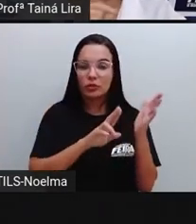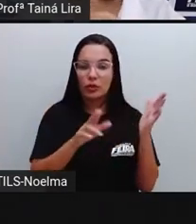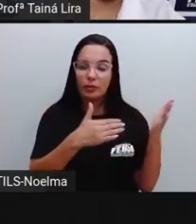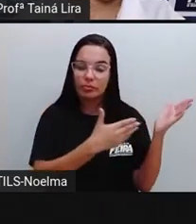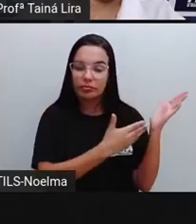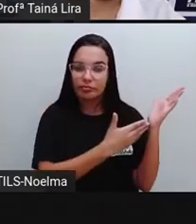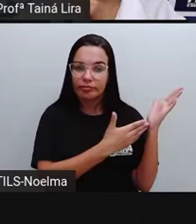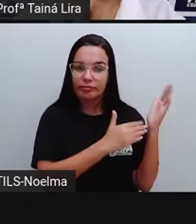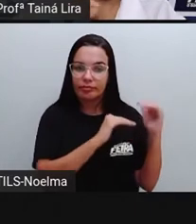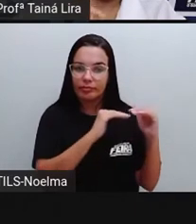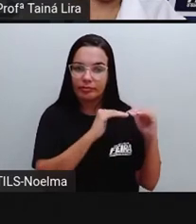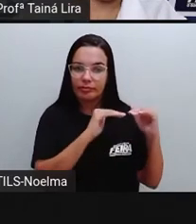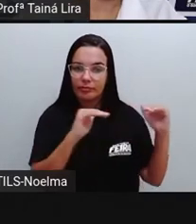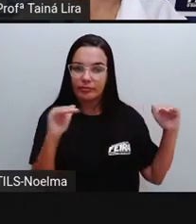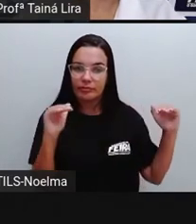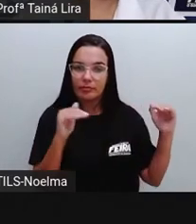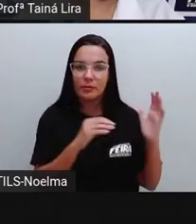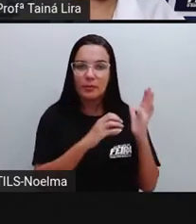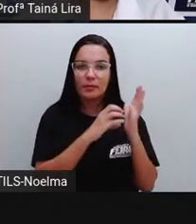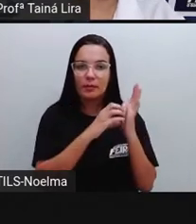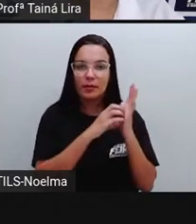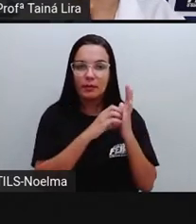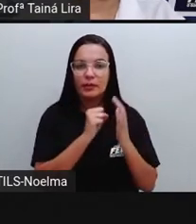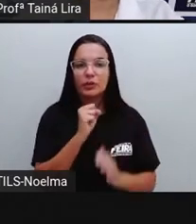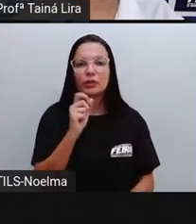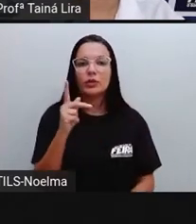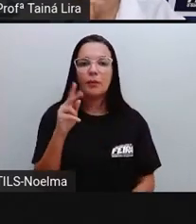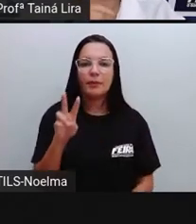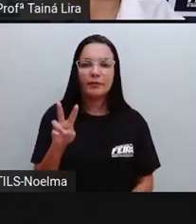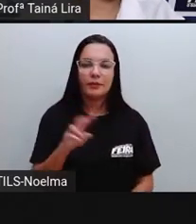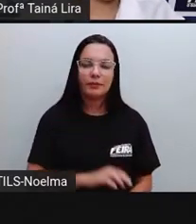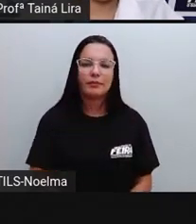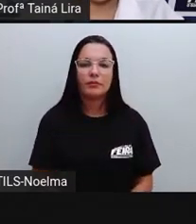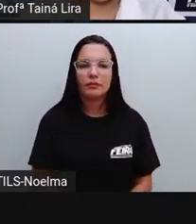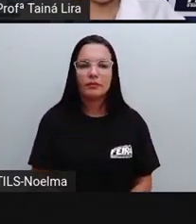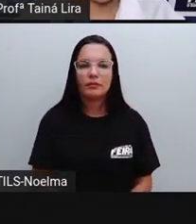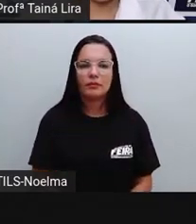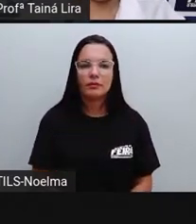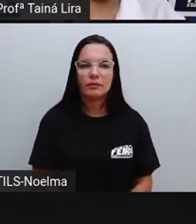Valdemir da Silva Santos, do Partido PV.